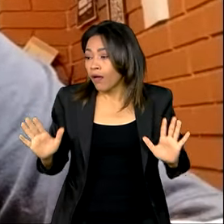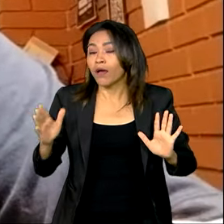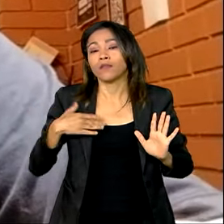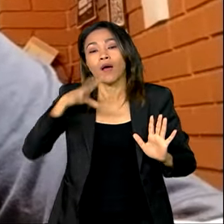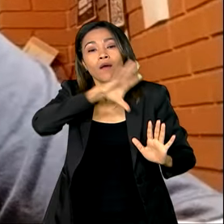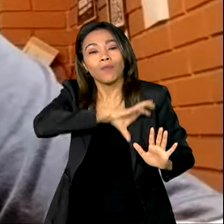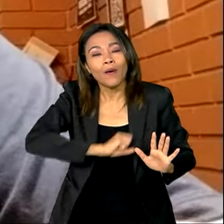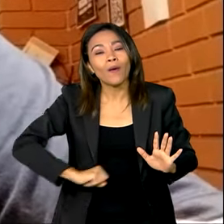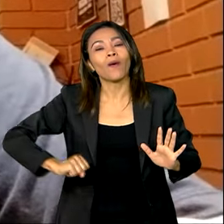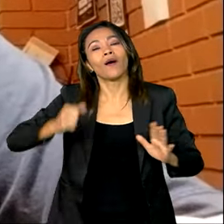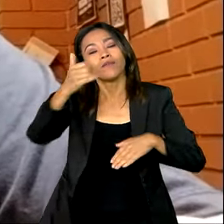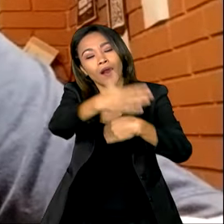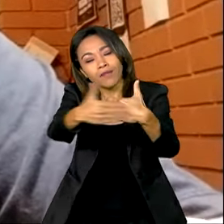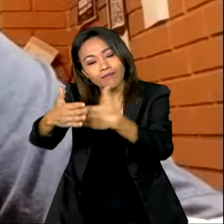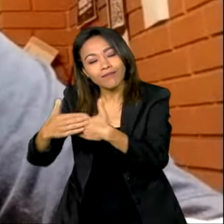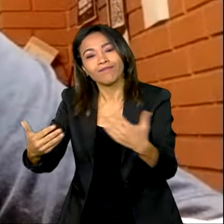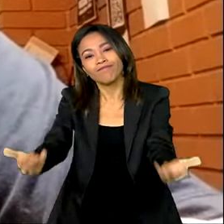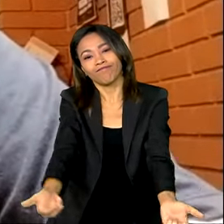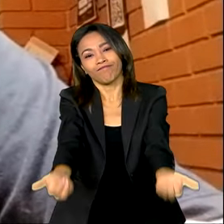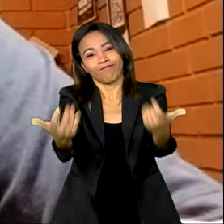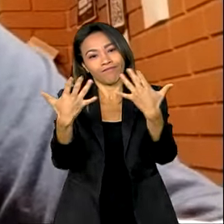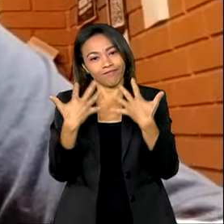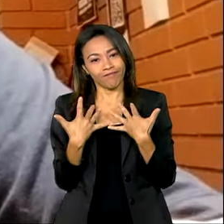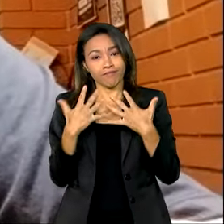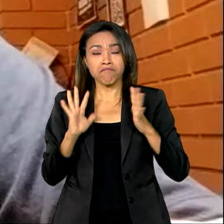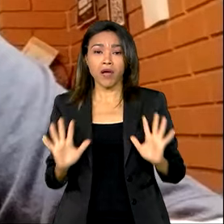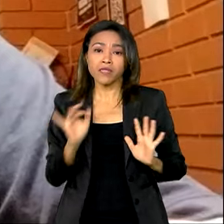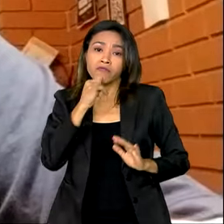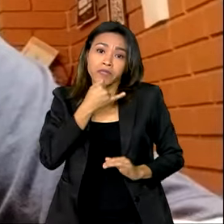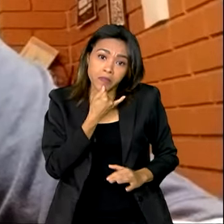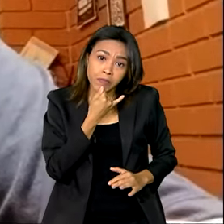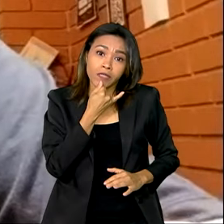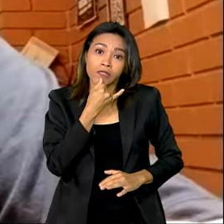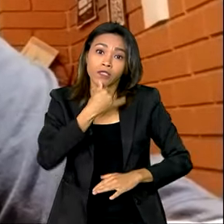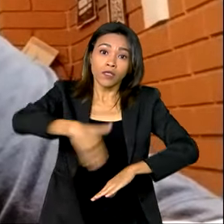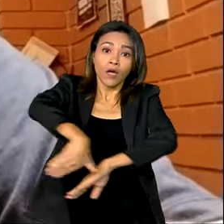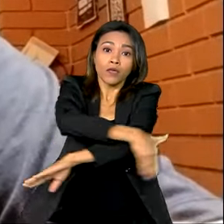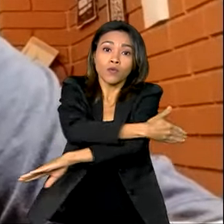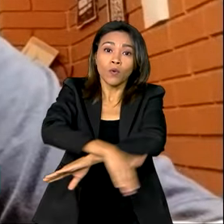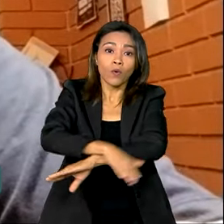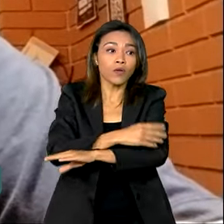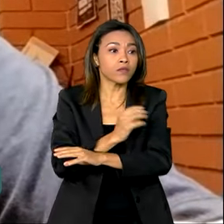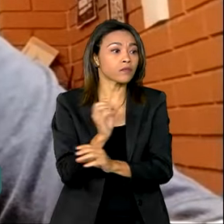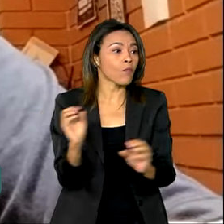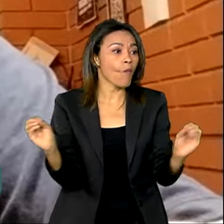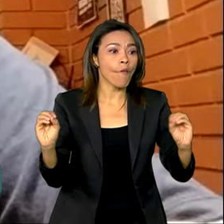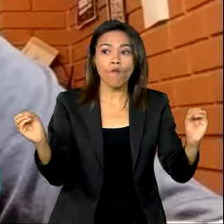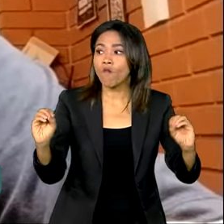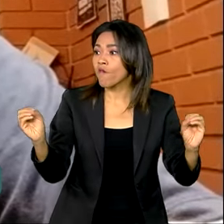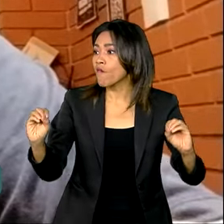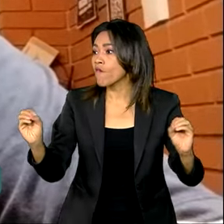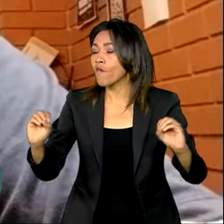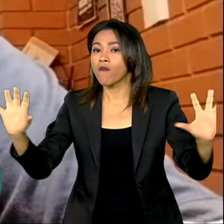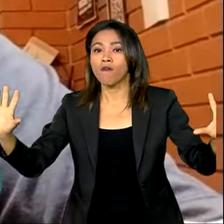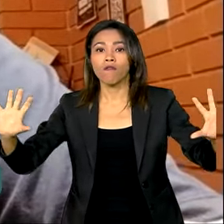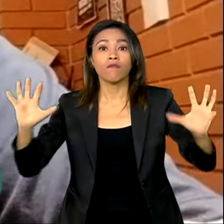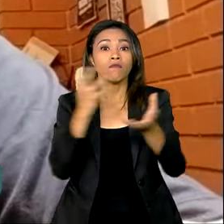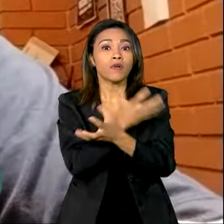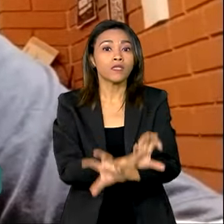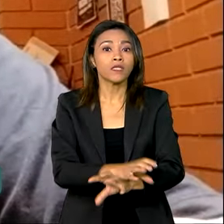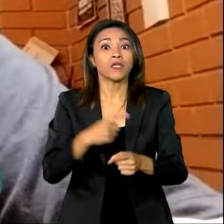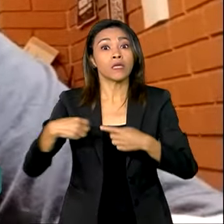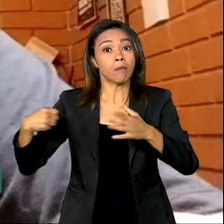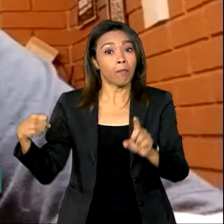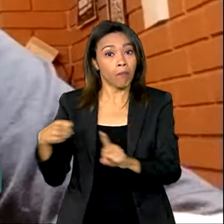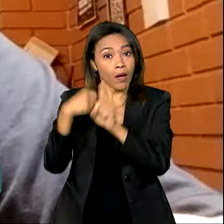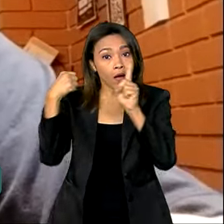e amor para receber o cliente, mas infelizmente as ruas vazias. O impacto aí no setor de bares e restaurantes,